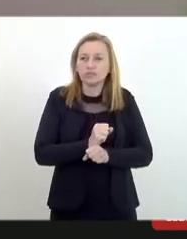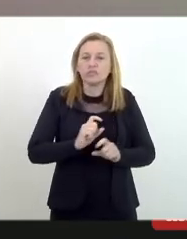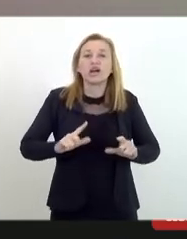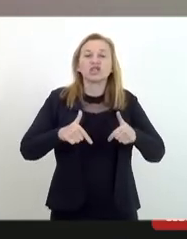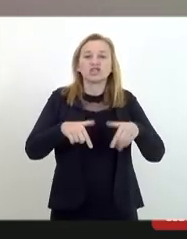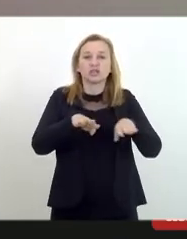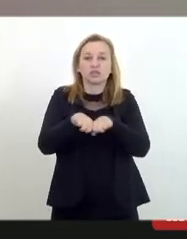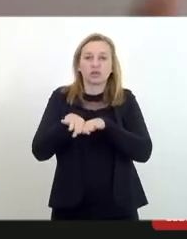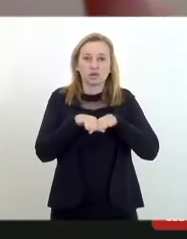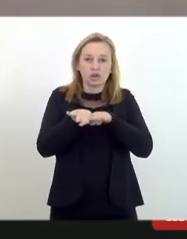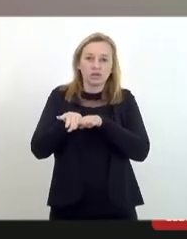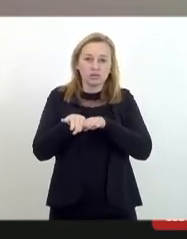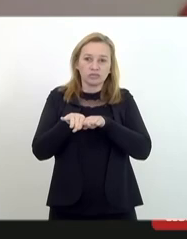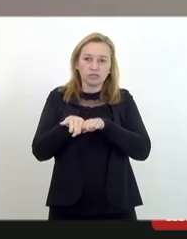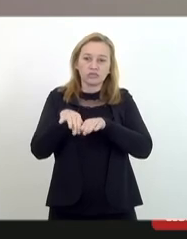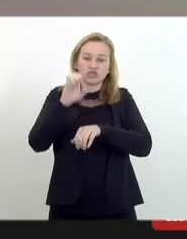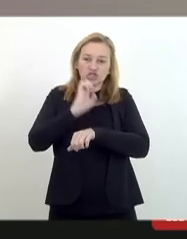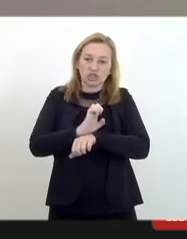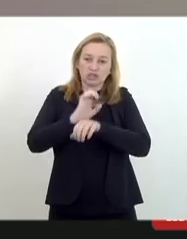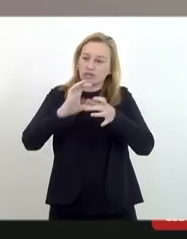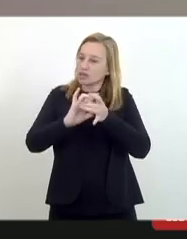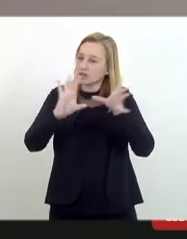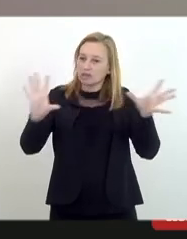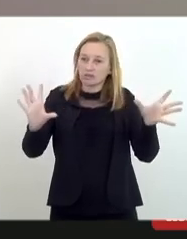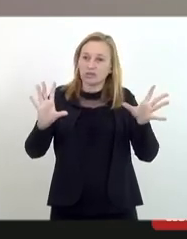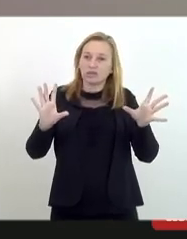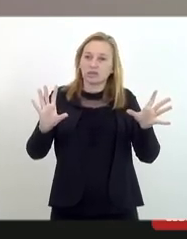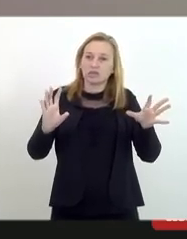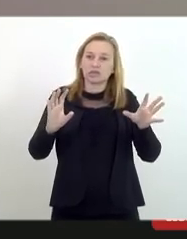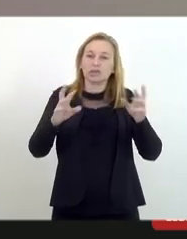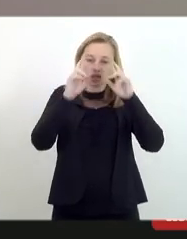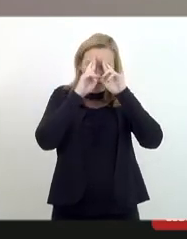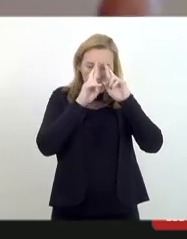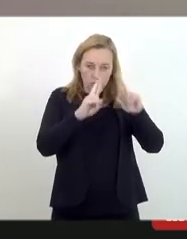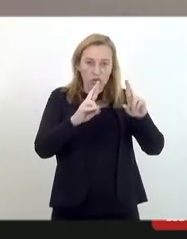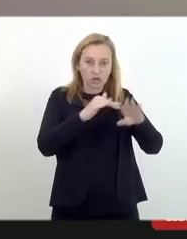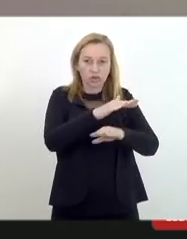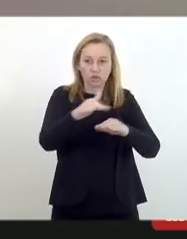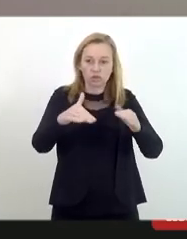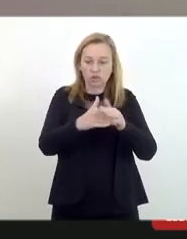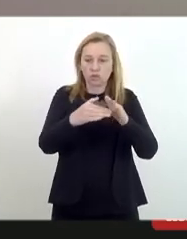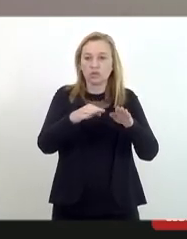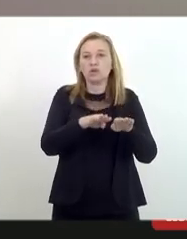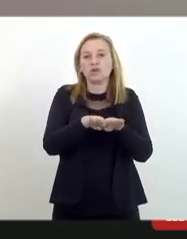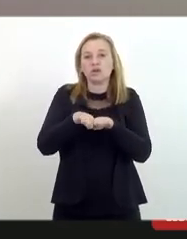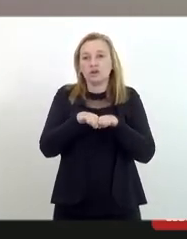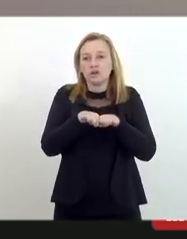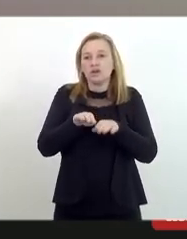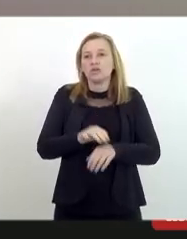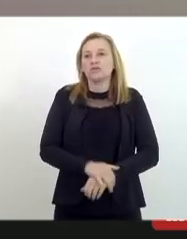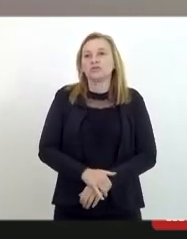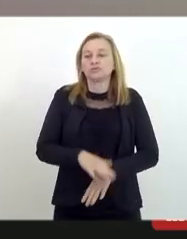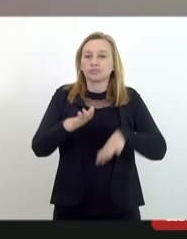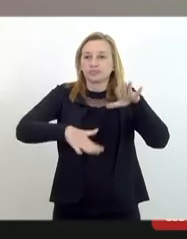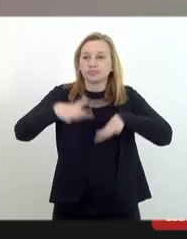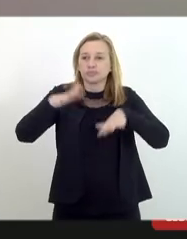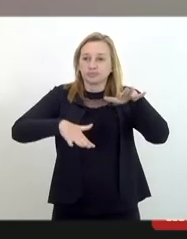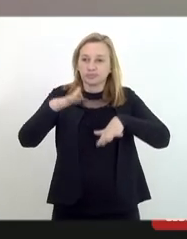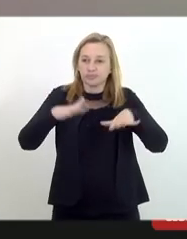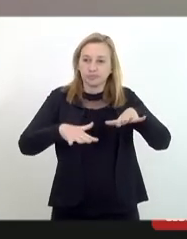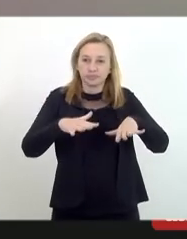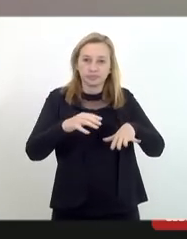igualdade o Estado é laico para tratar todos com respeito com respeito independentemente se ele